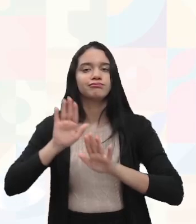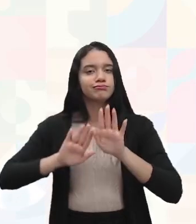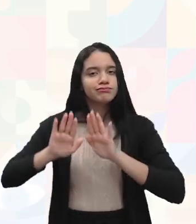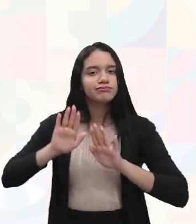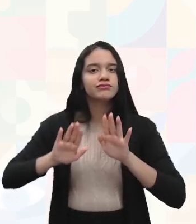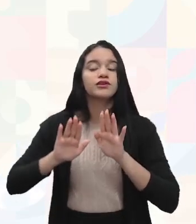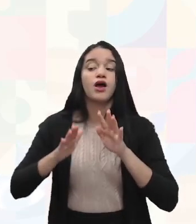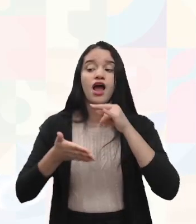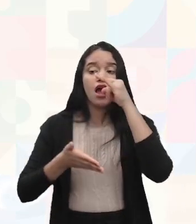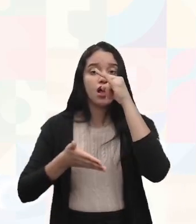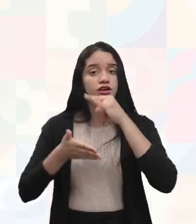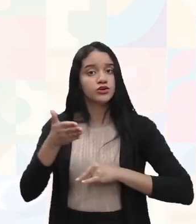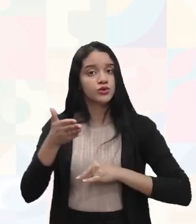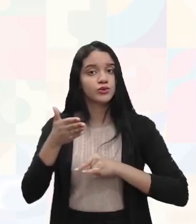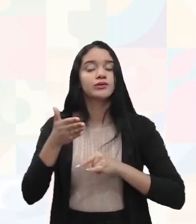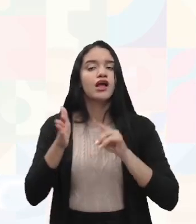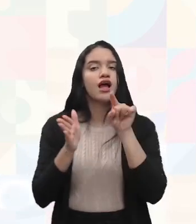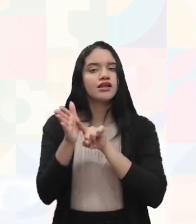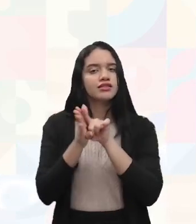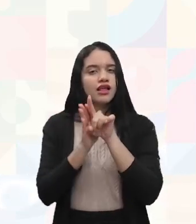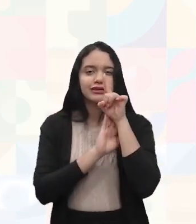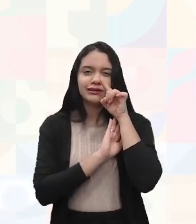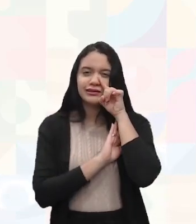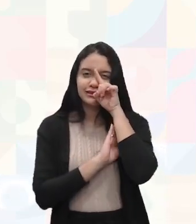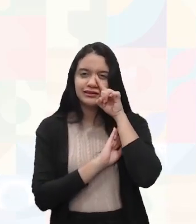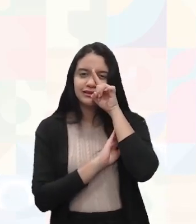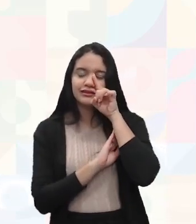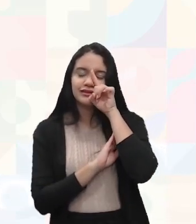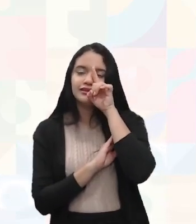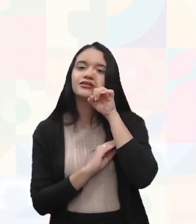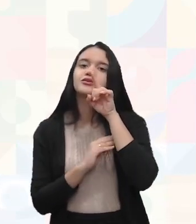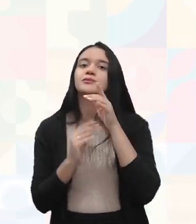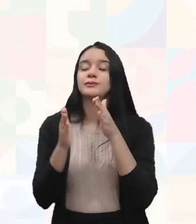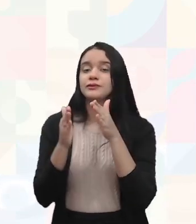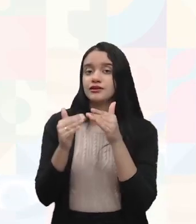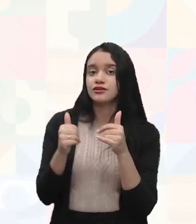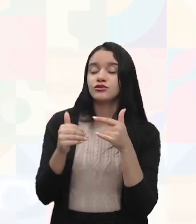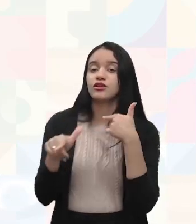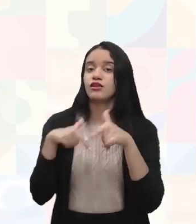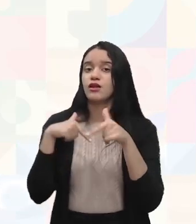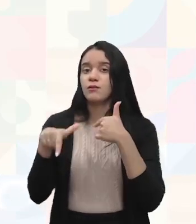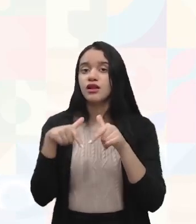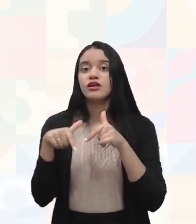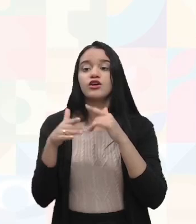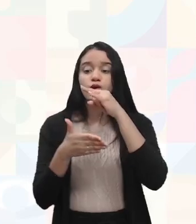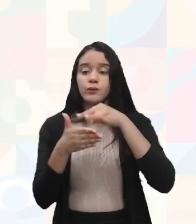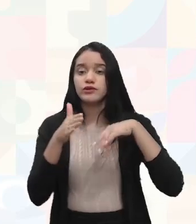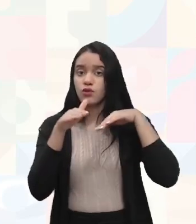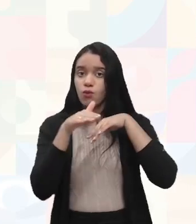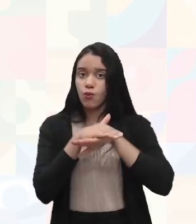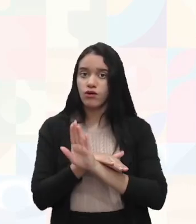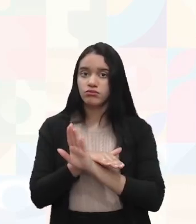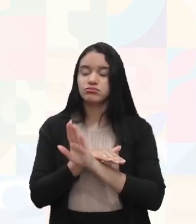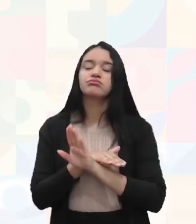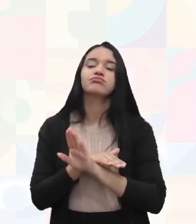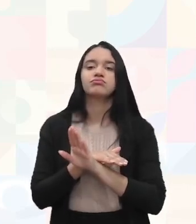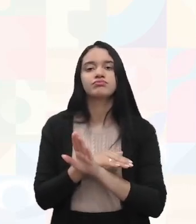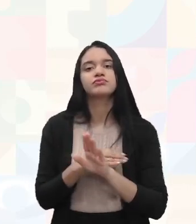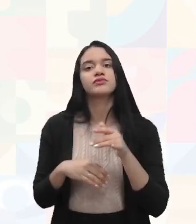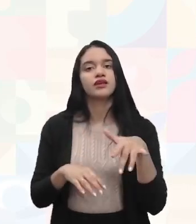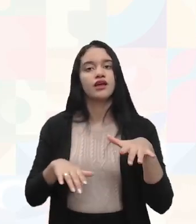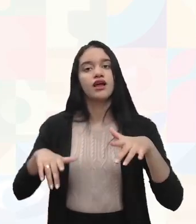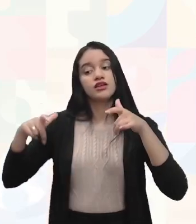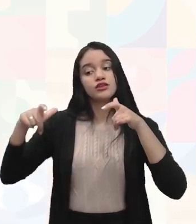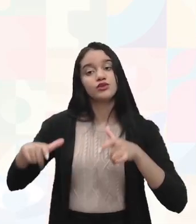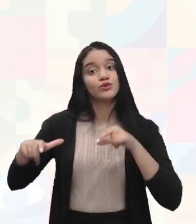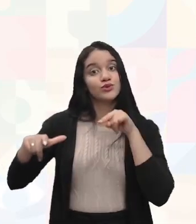a documentação de análise de risco, permissão de trabalho, guardar essa documentação, deixar esse ambiente de